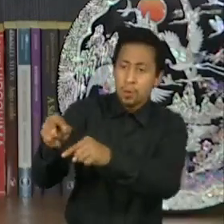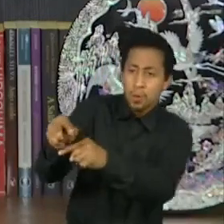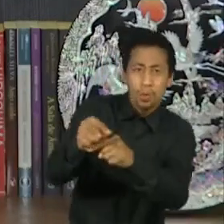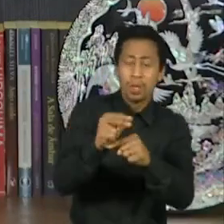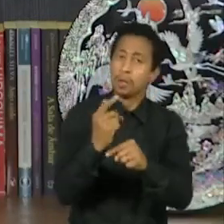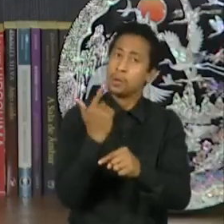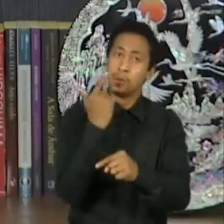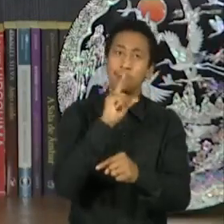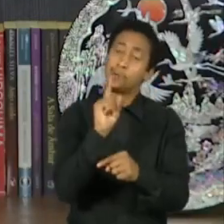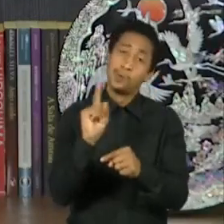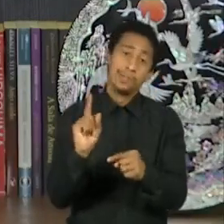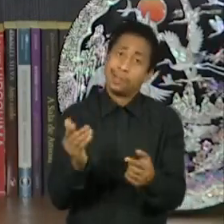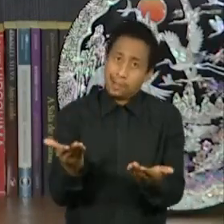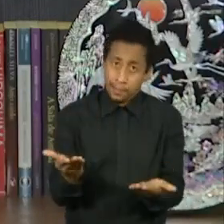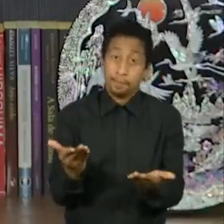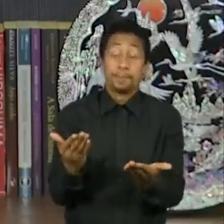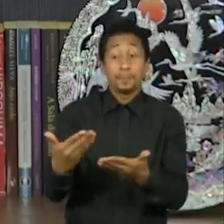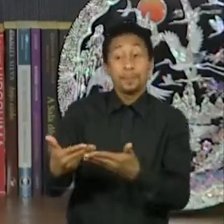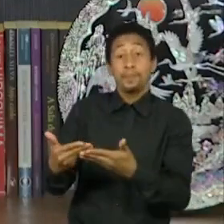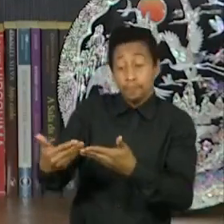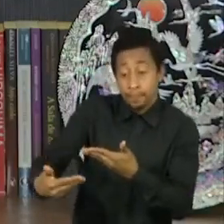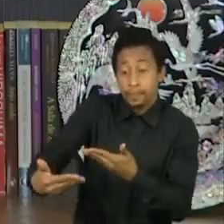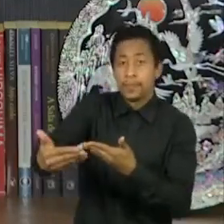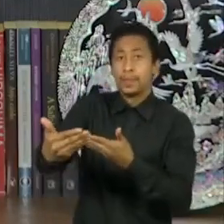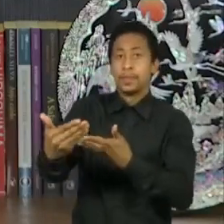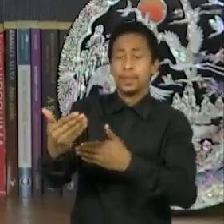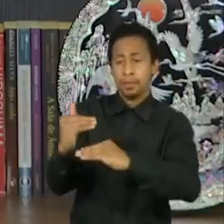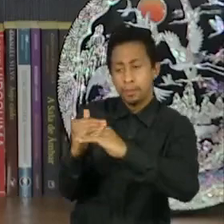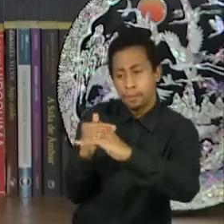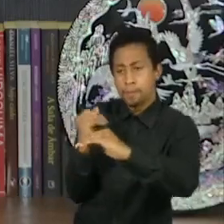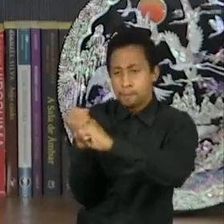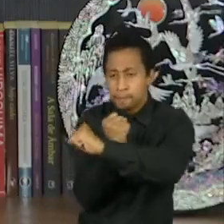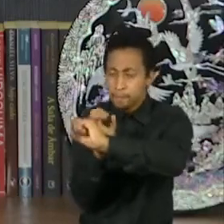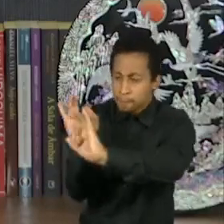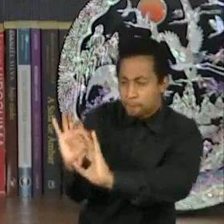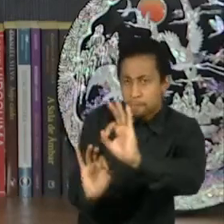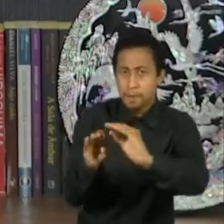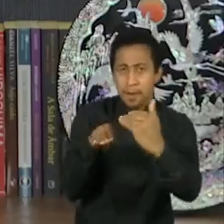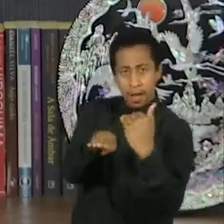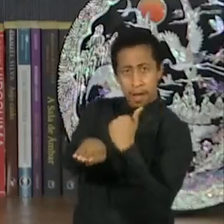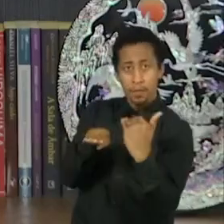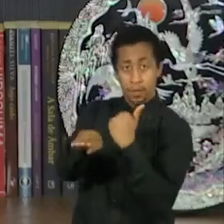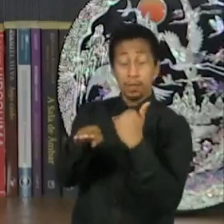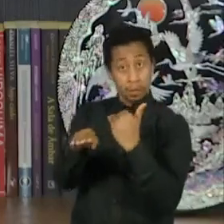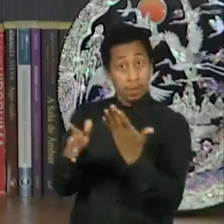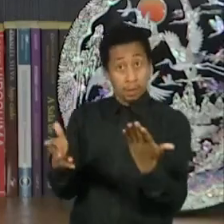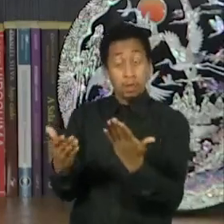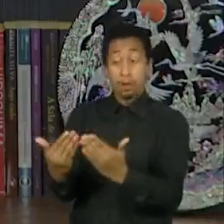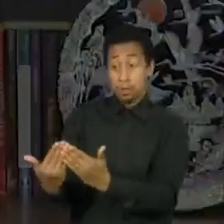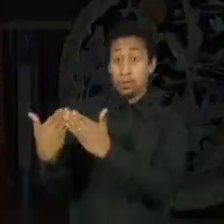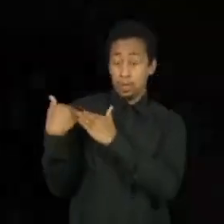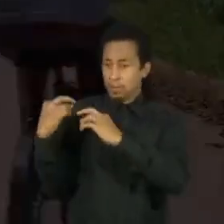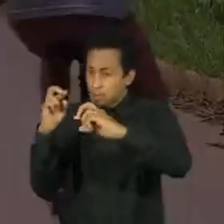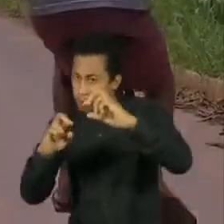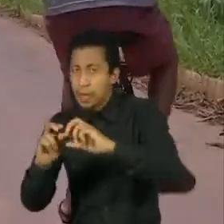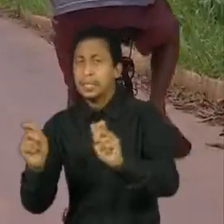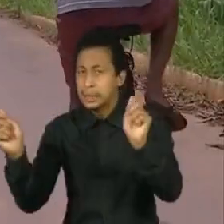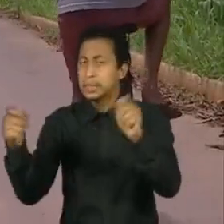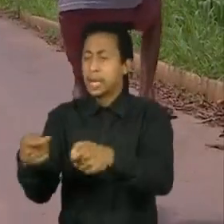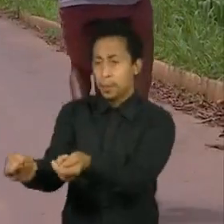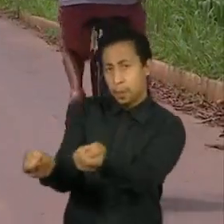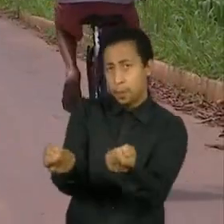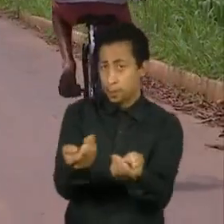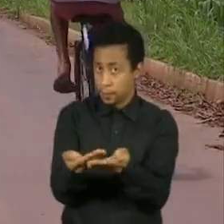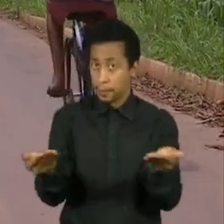via importante para a Amazônia brasileira, o poder público vai poder estar muito mais presente controlando essa questão. O